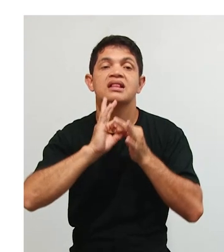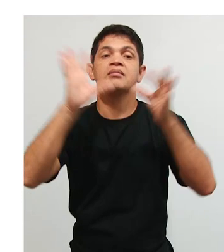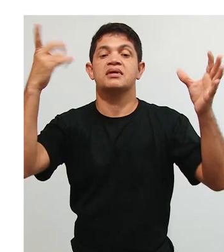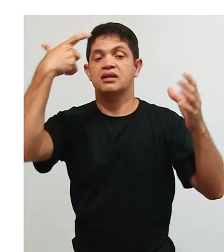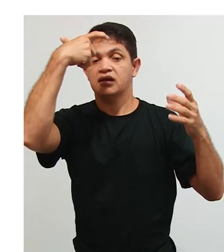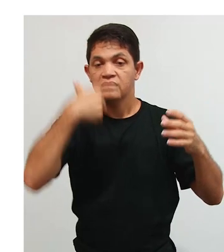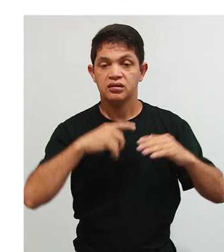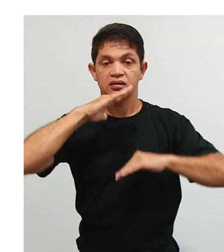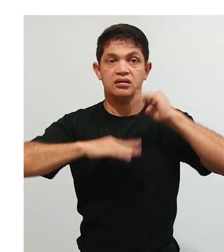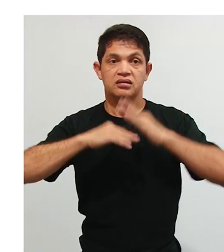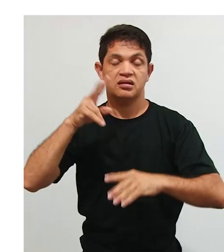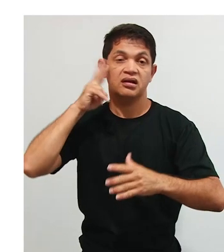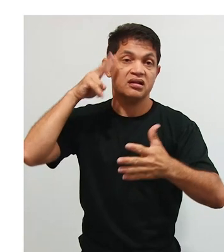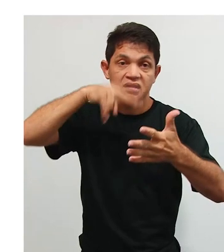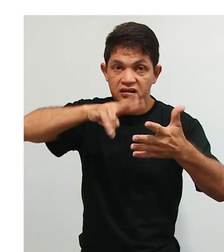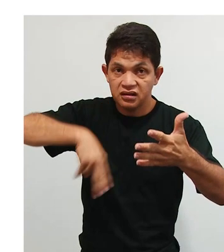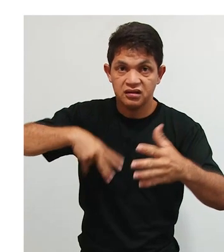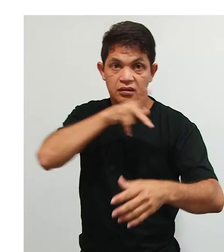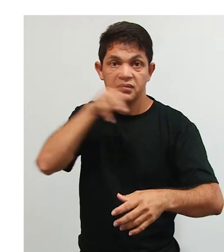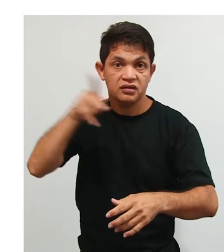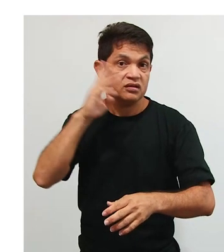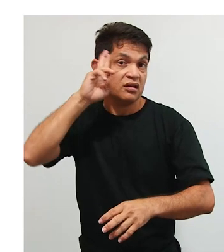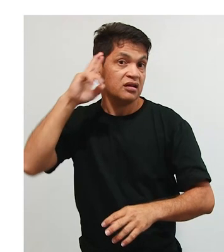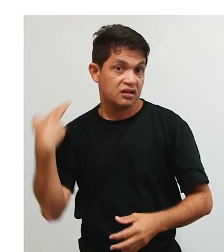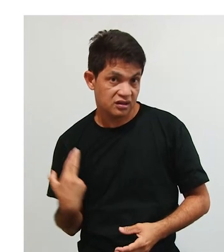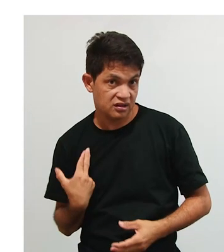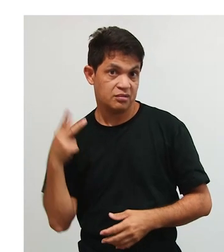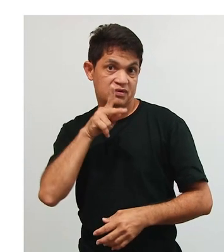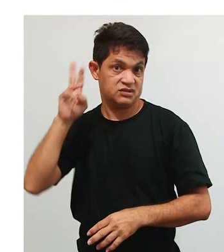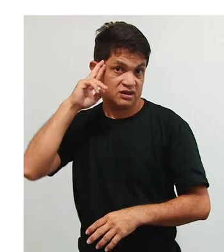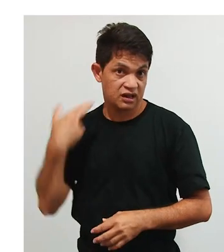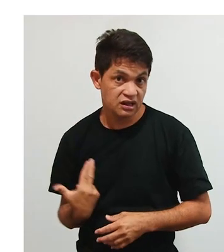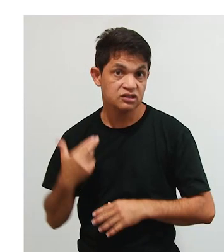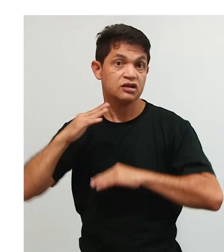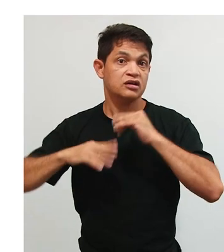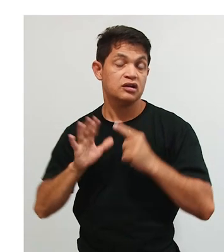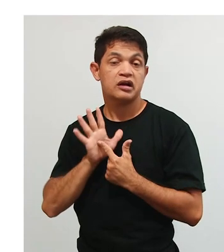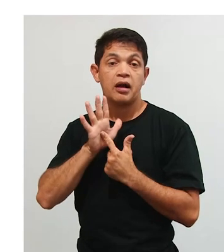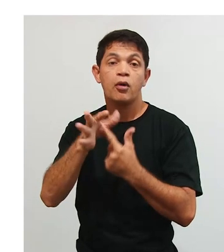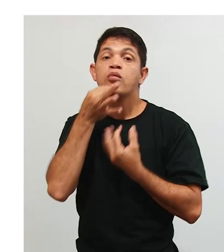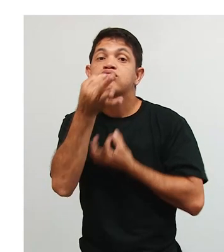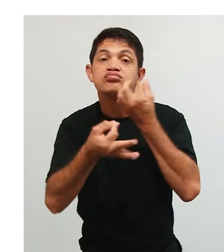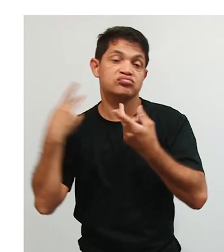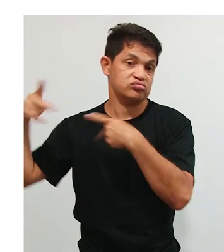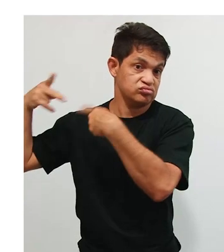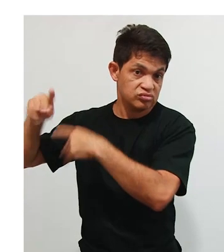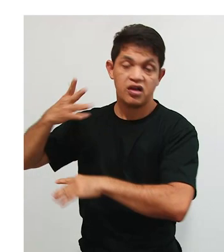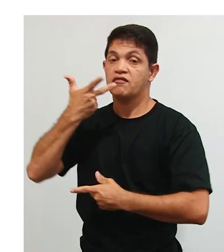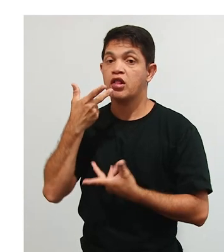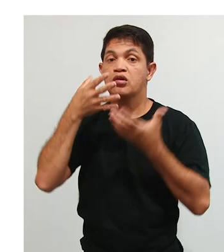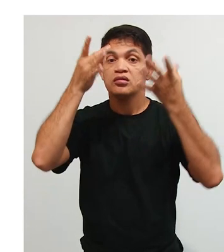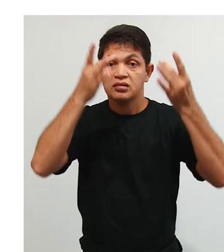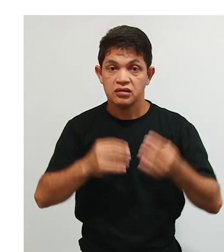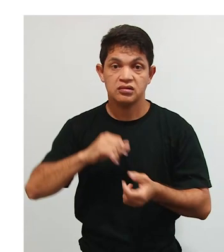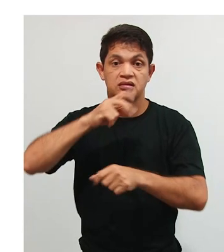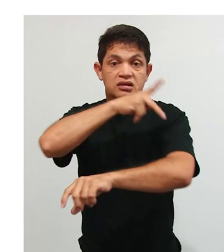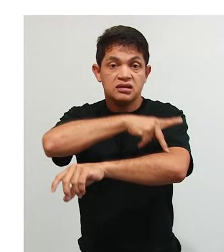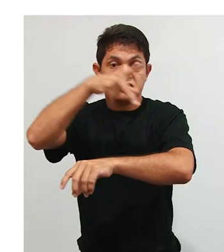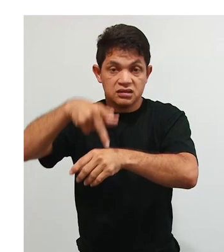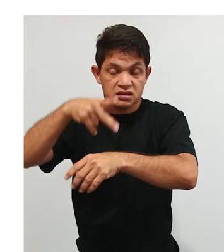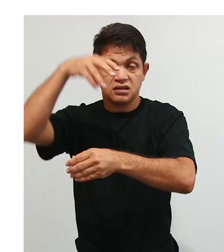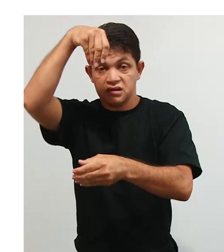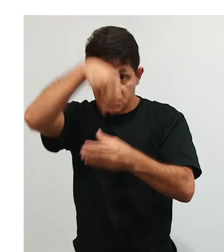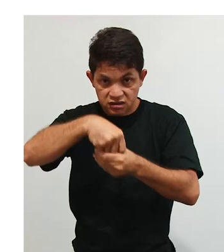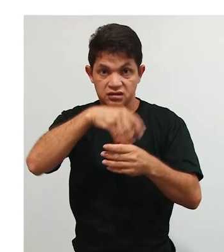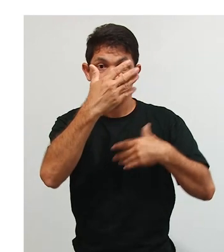tradicional, lembre que a professora Rosângela acabou de comentar que o professor é a figura central dentro dessas pedagogias,